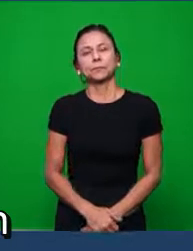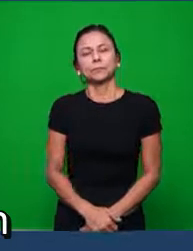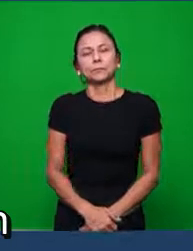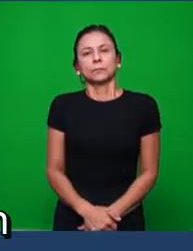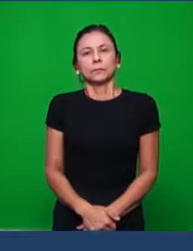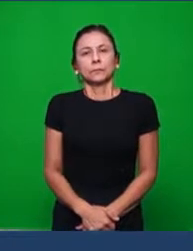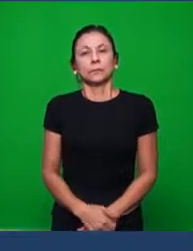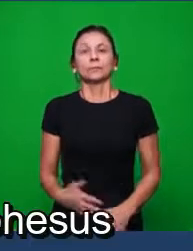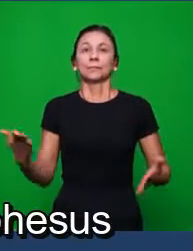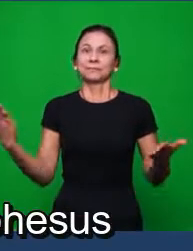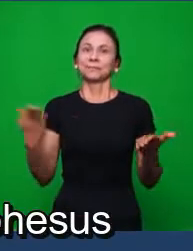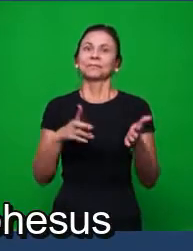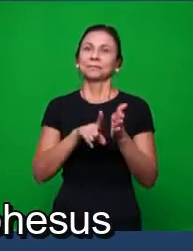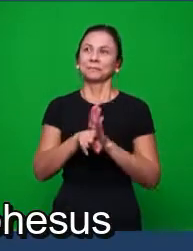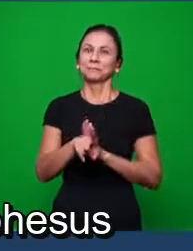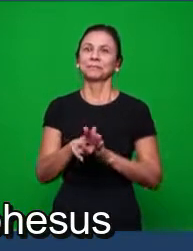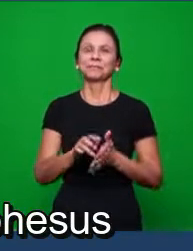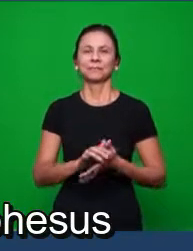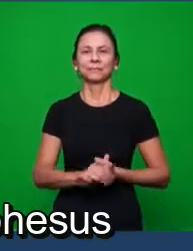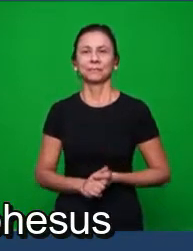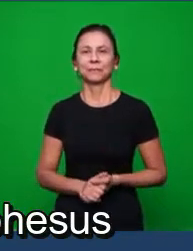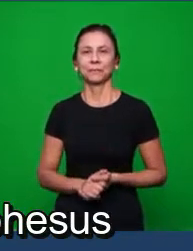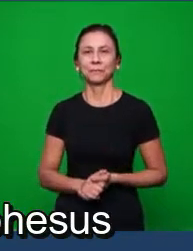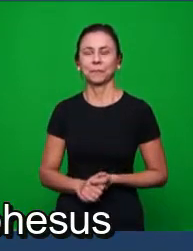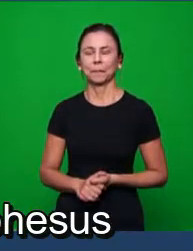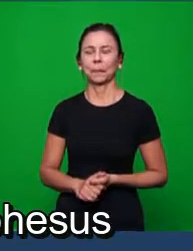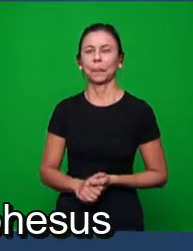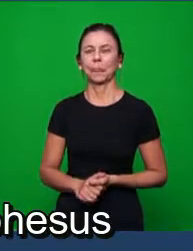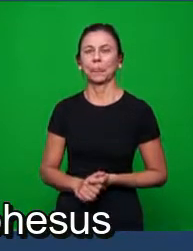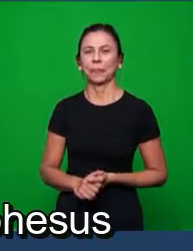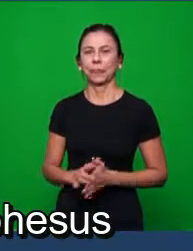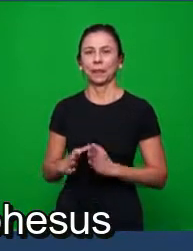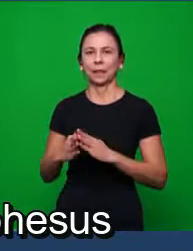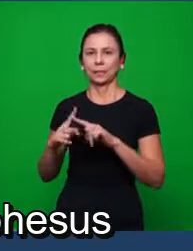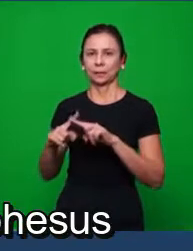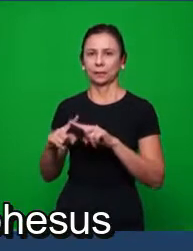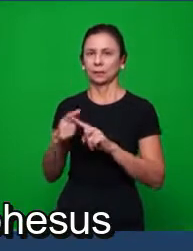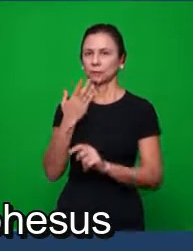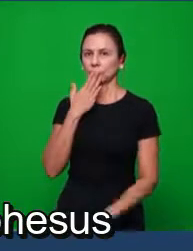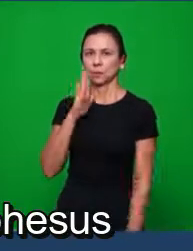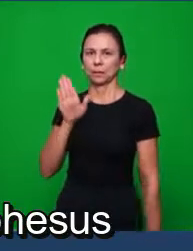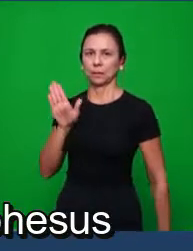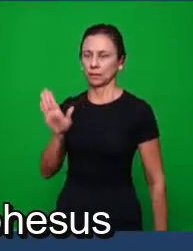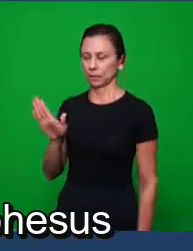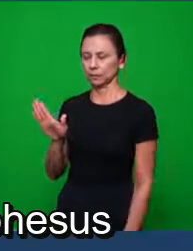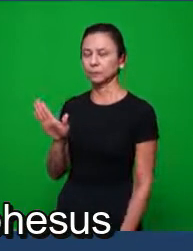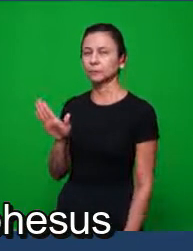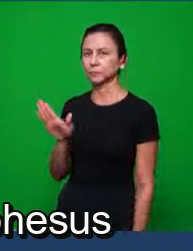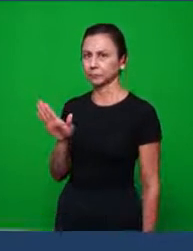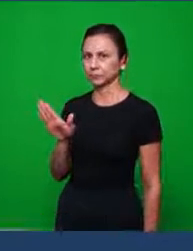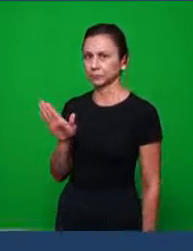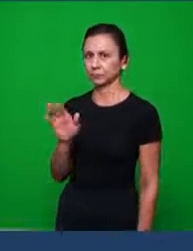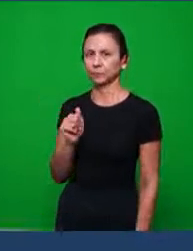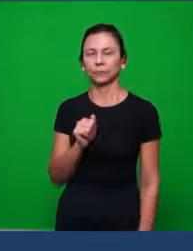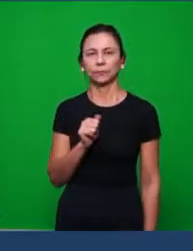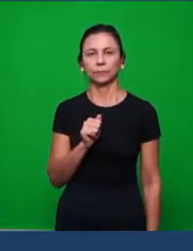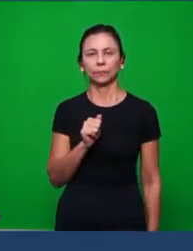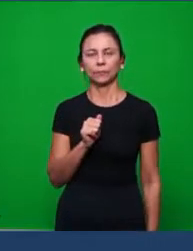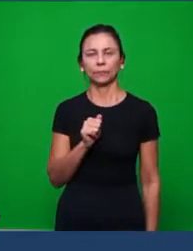essa agora é a pergunta. A promessa que foi dada à igreja, vamos ver se os irmãos de Éfeso